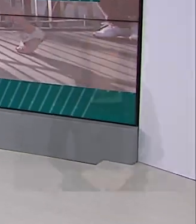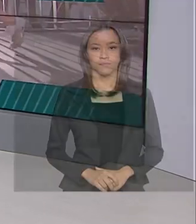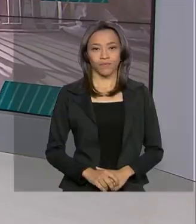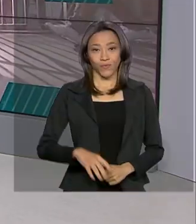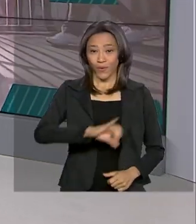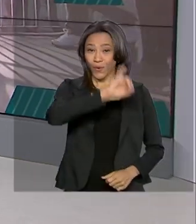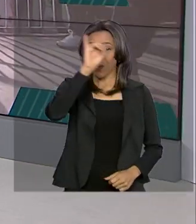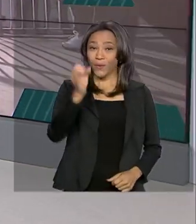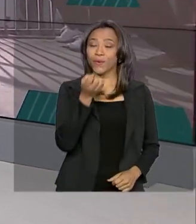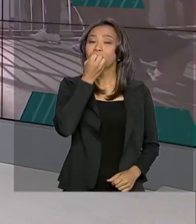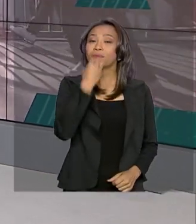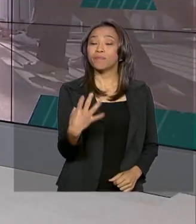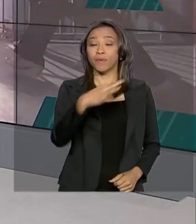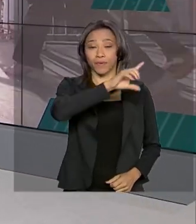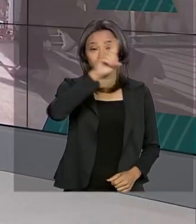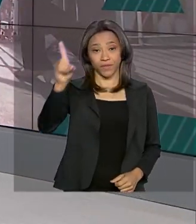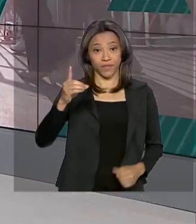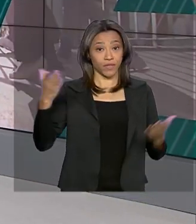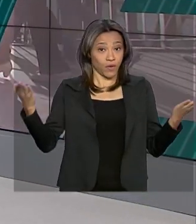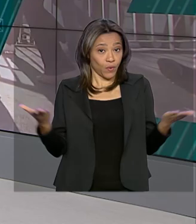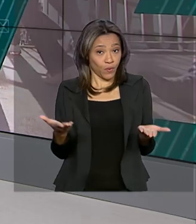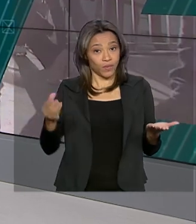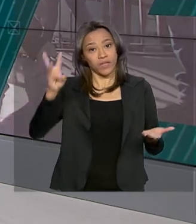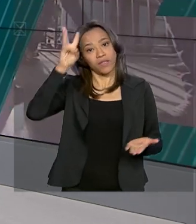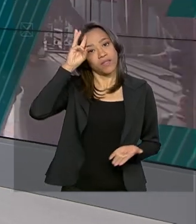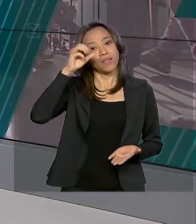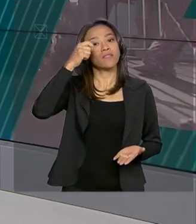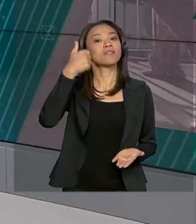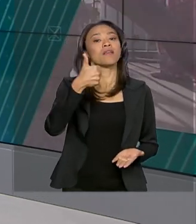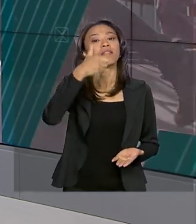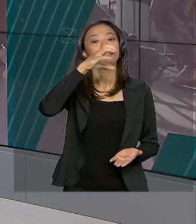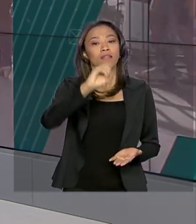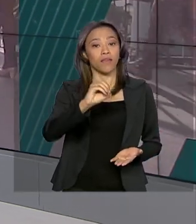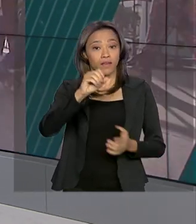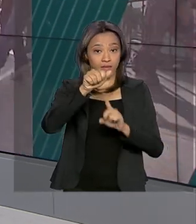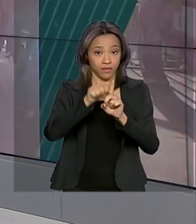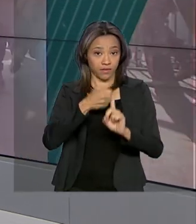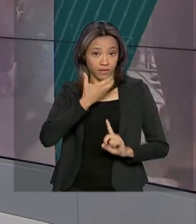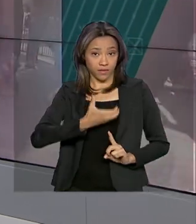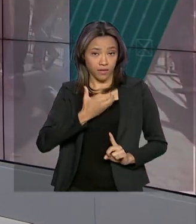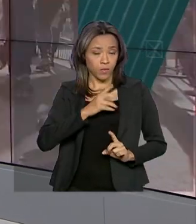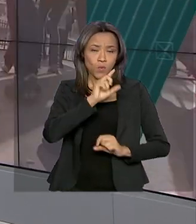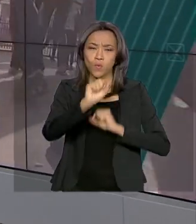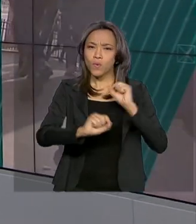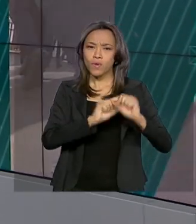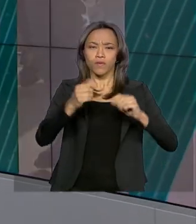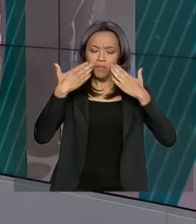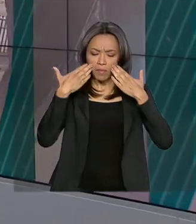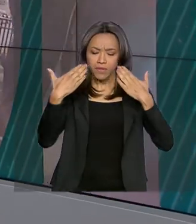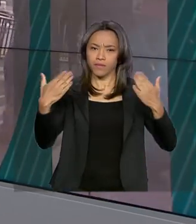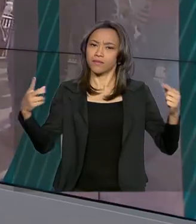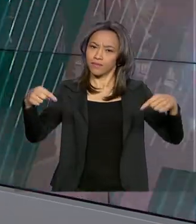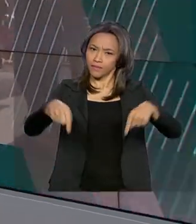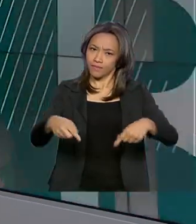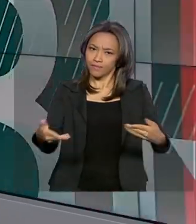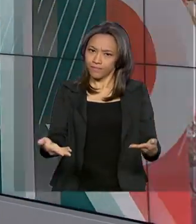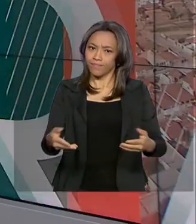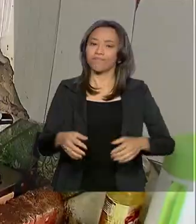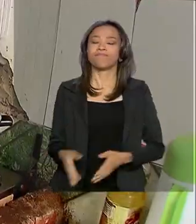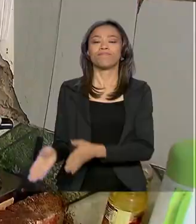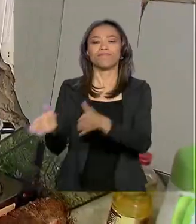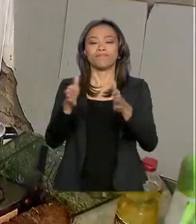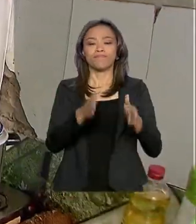Olá, bom dia pra você. Hoje é terça-feira, 10 de dezembro. Veja agora os destaques desta edição do Brasil em Dia.